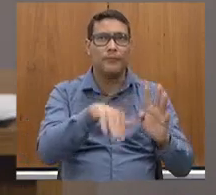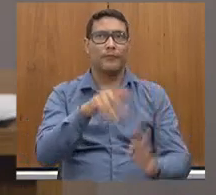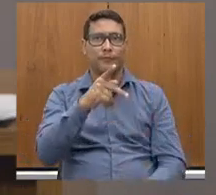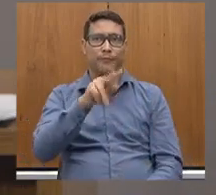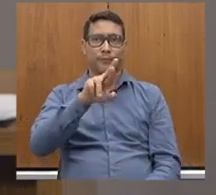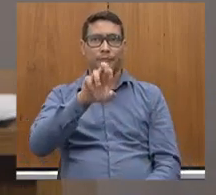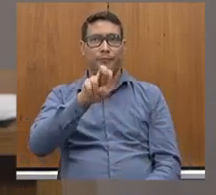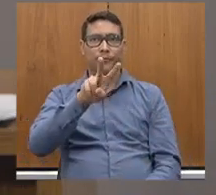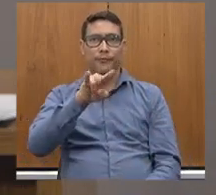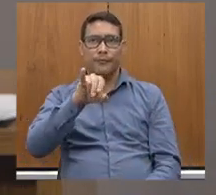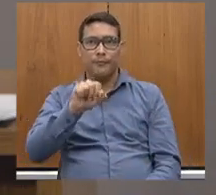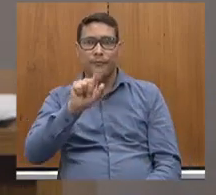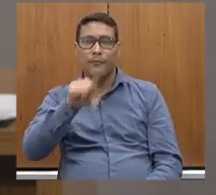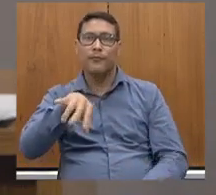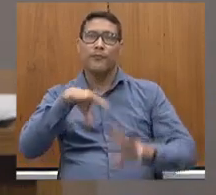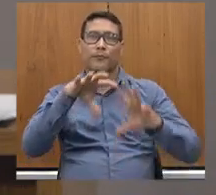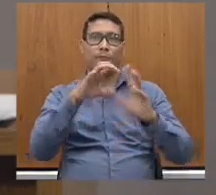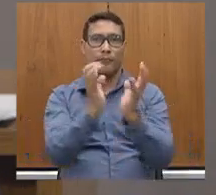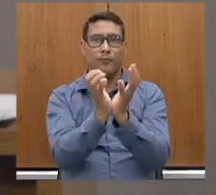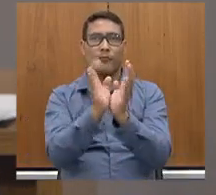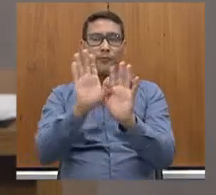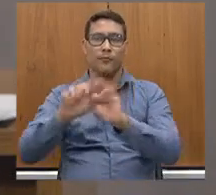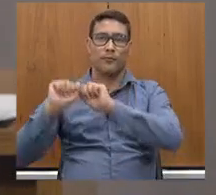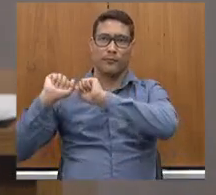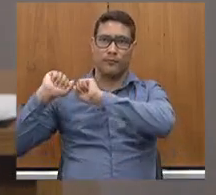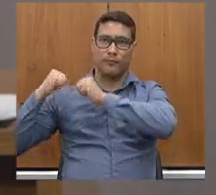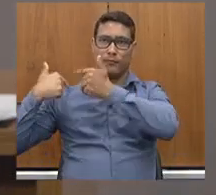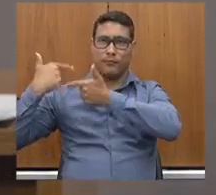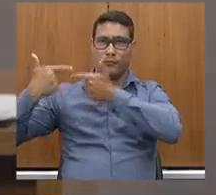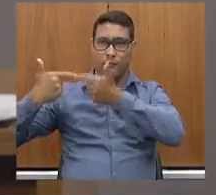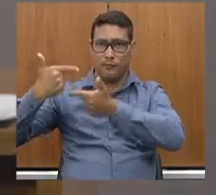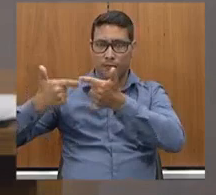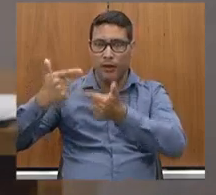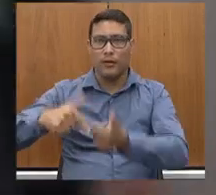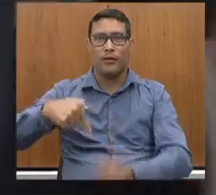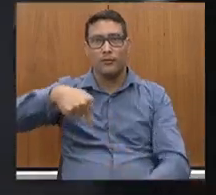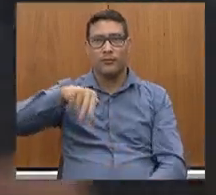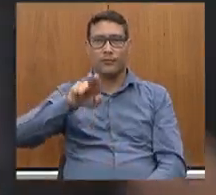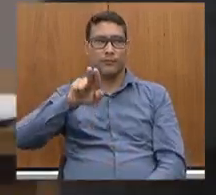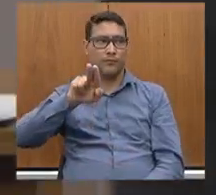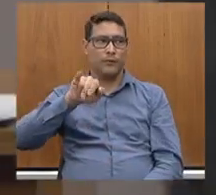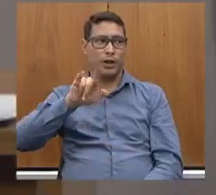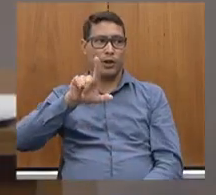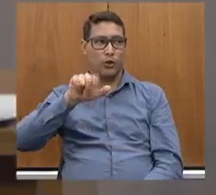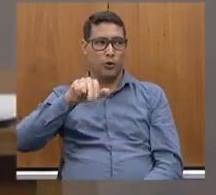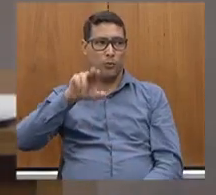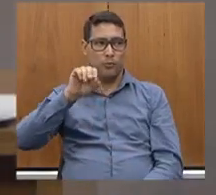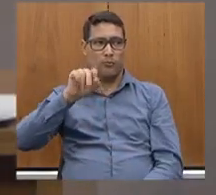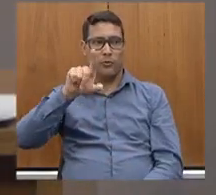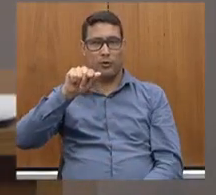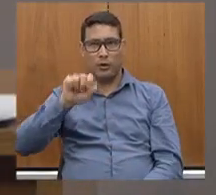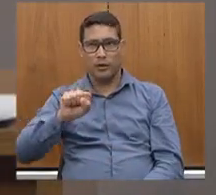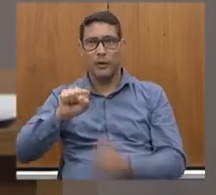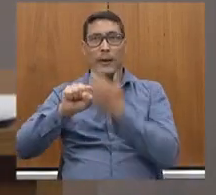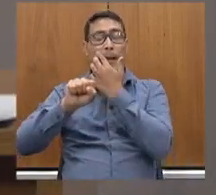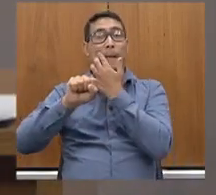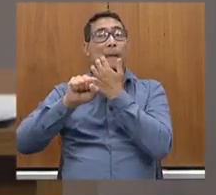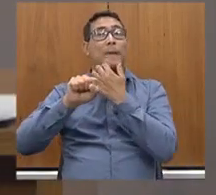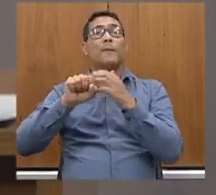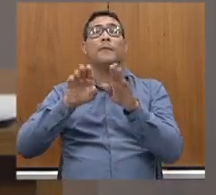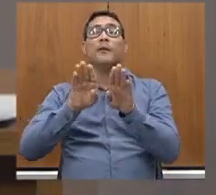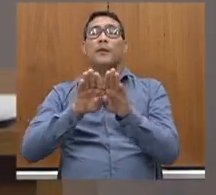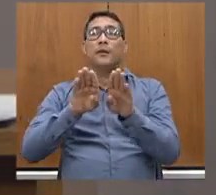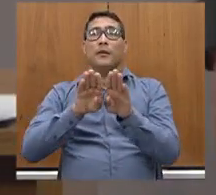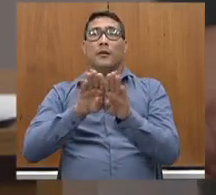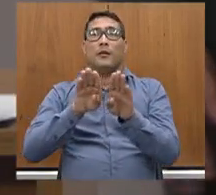comunidades tradicionais e quilombolas, com base na resolução 169 do AIT, essas